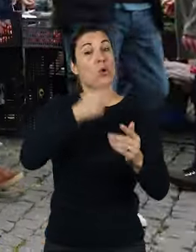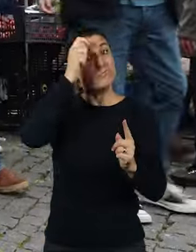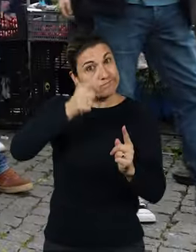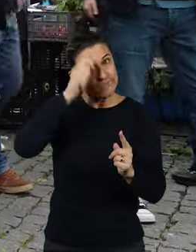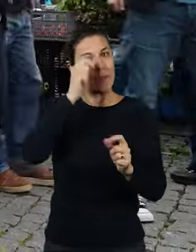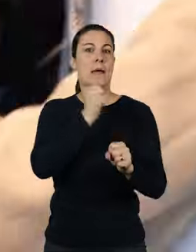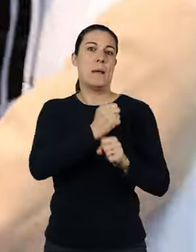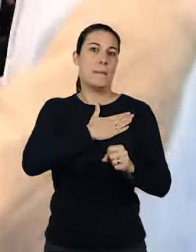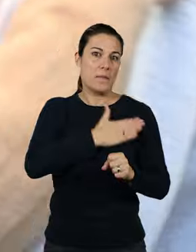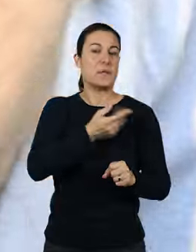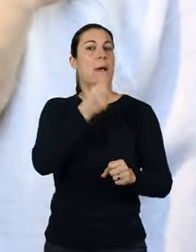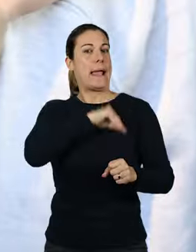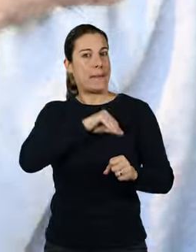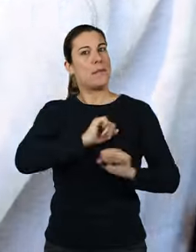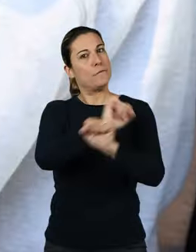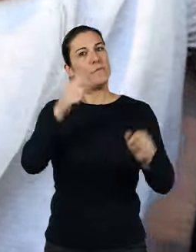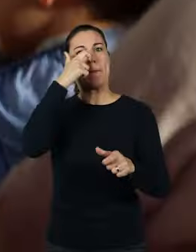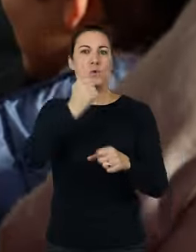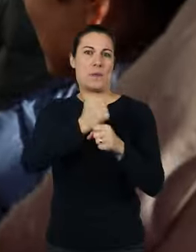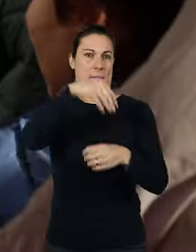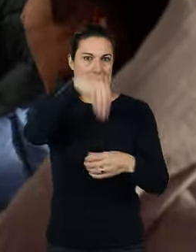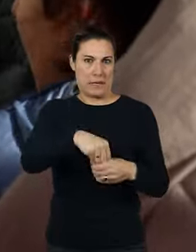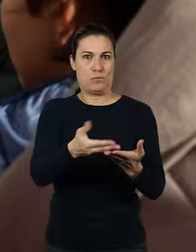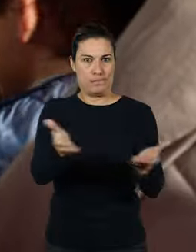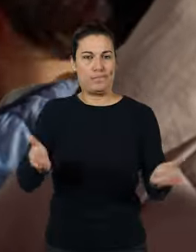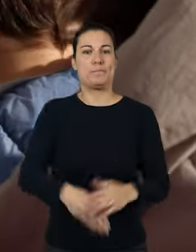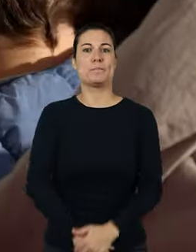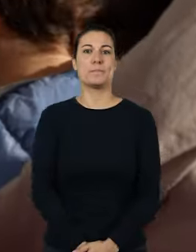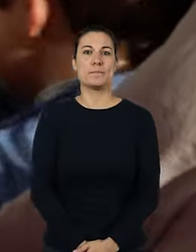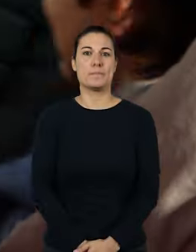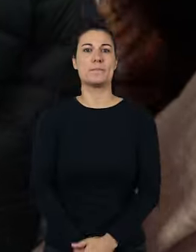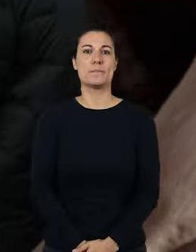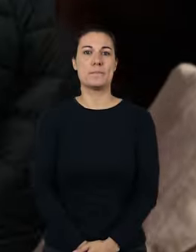Respeitando a carreira e os rendimentos de quem lá trabalha. Sou Mariana. Eu sou.